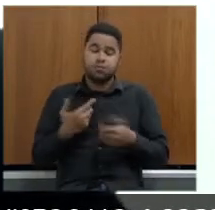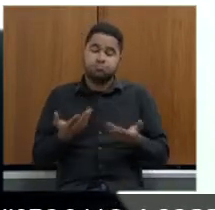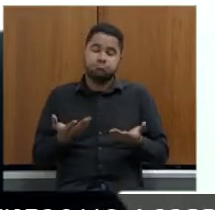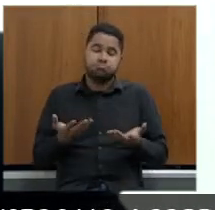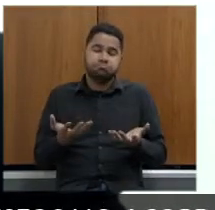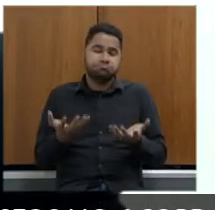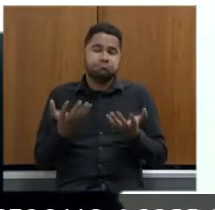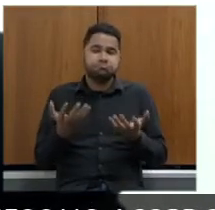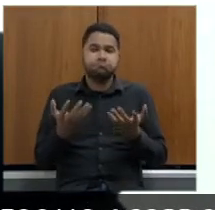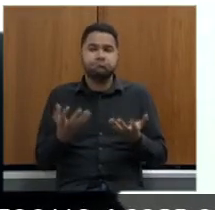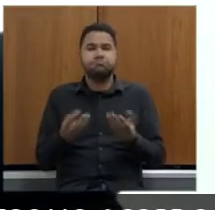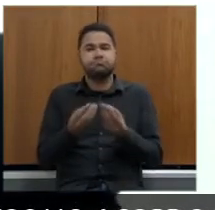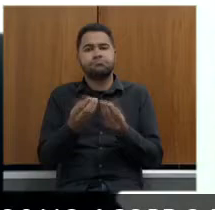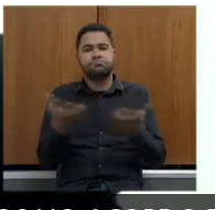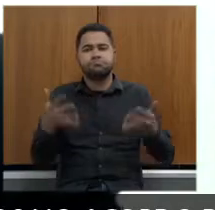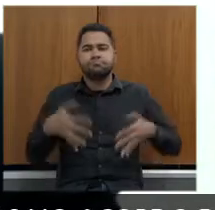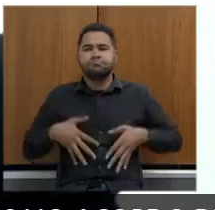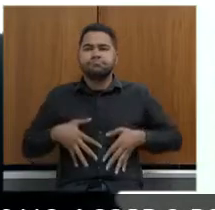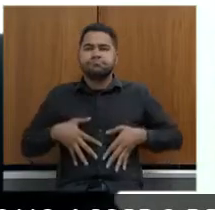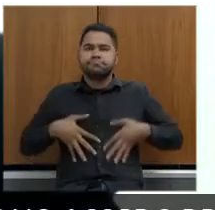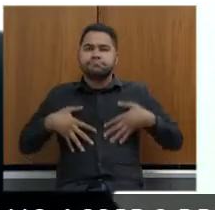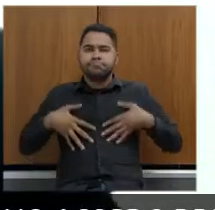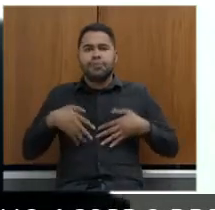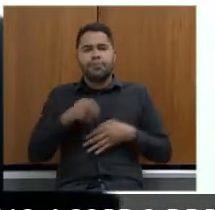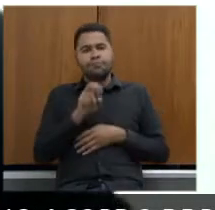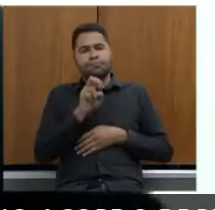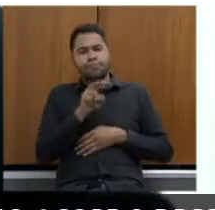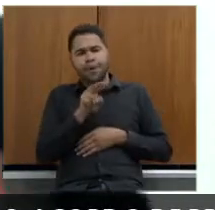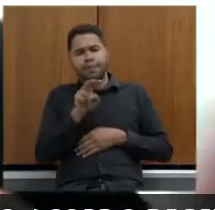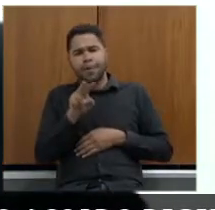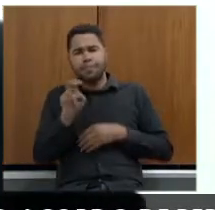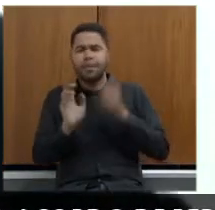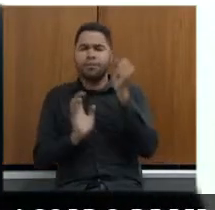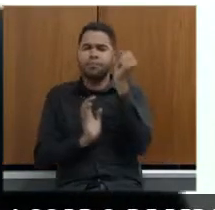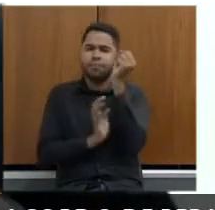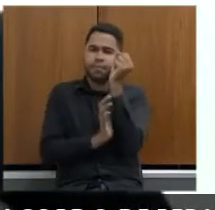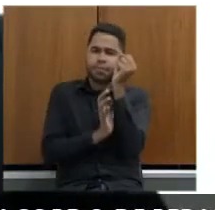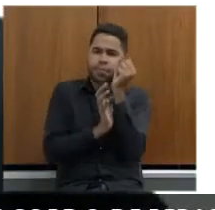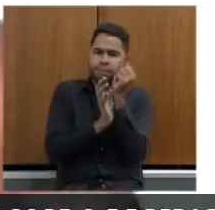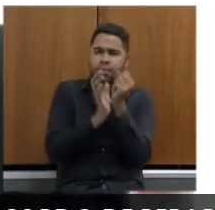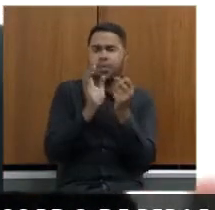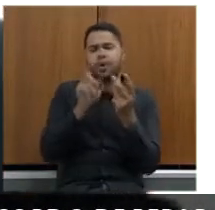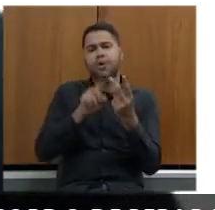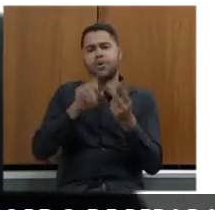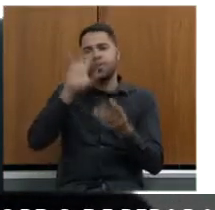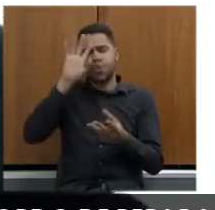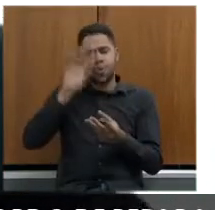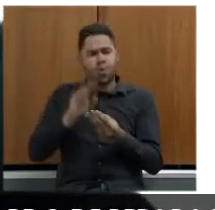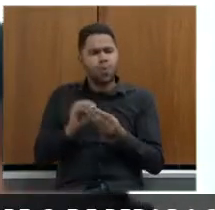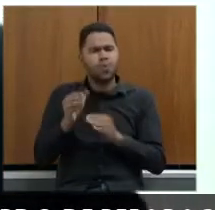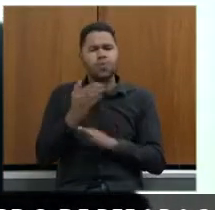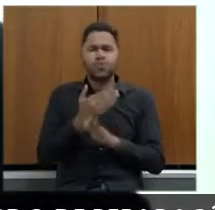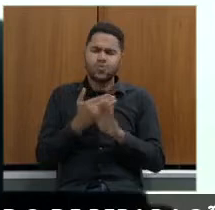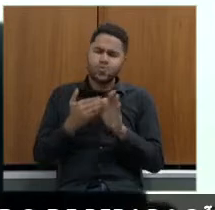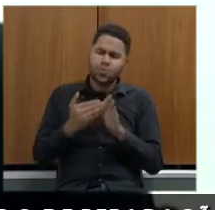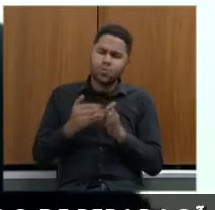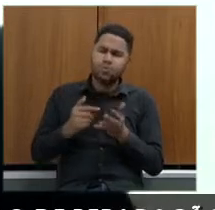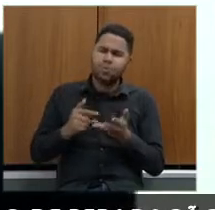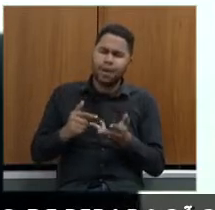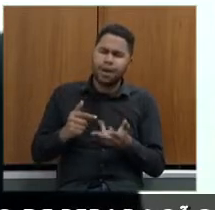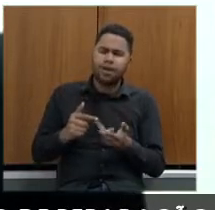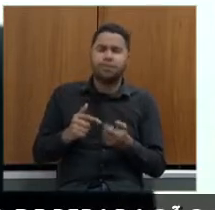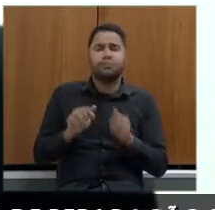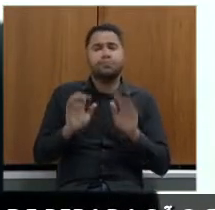a grande satisfação de ver com todas as burocracias com todas as confusões com tudo jogando contra né